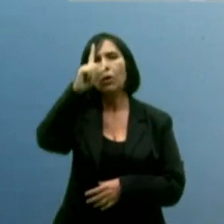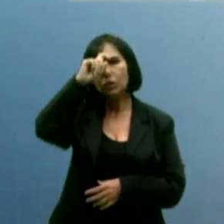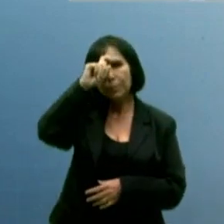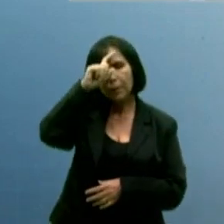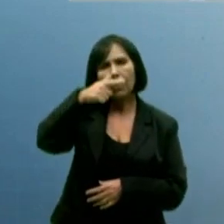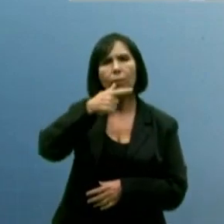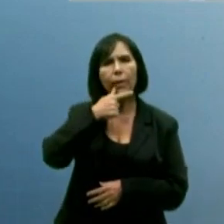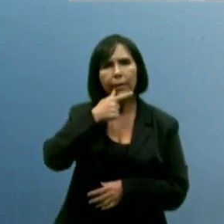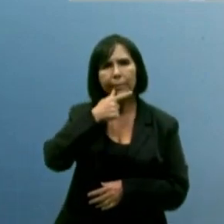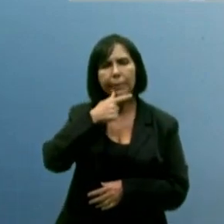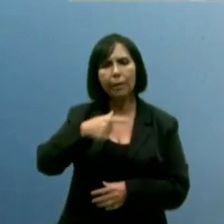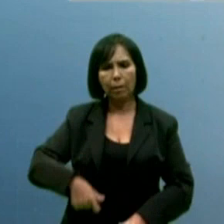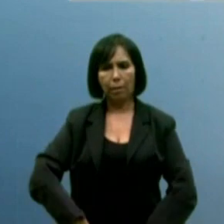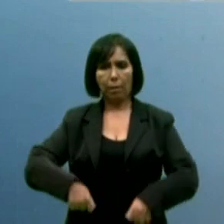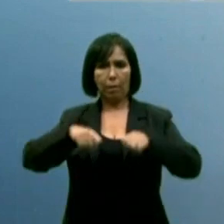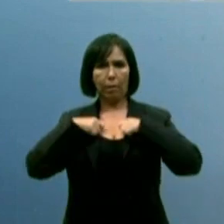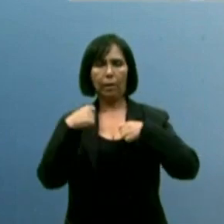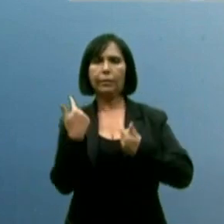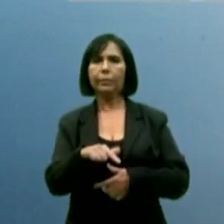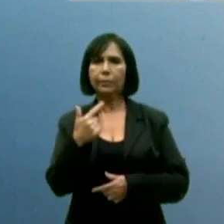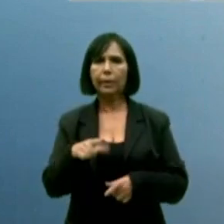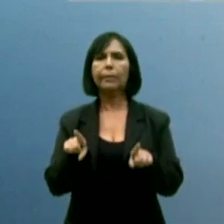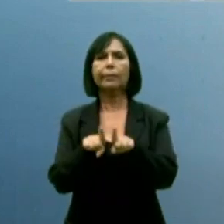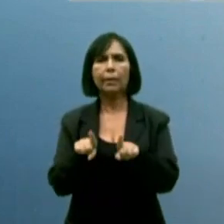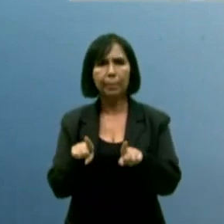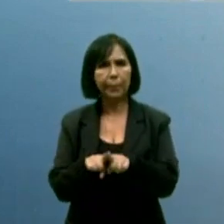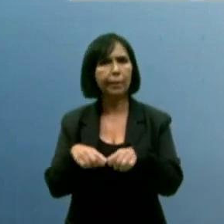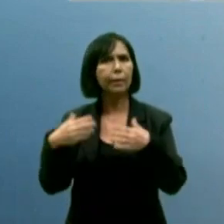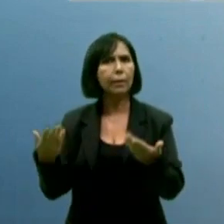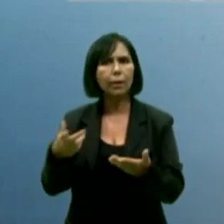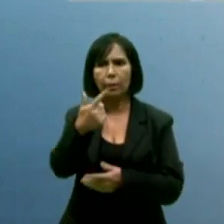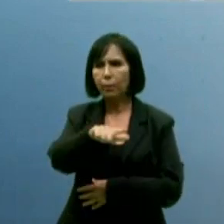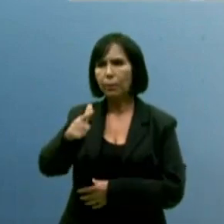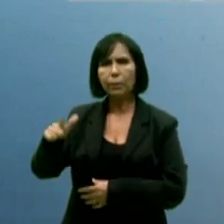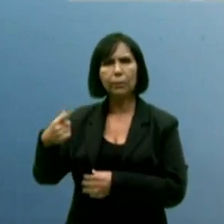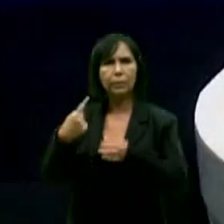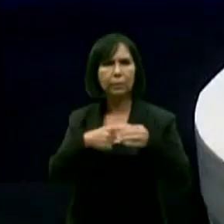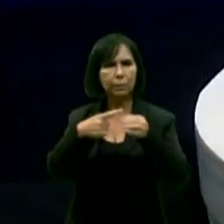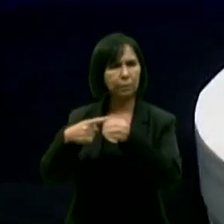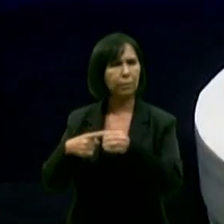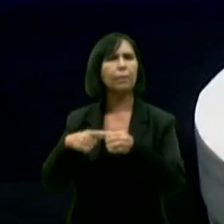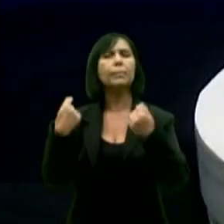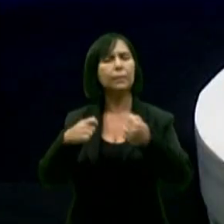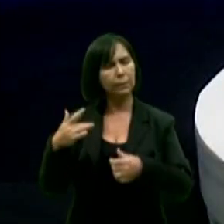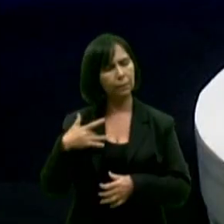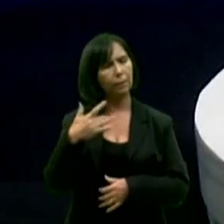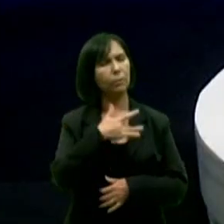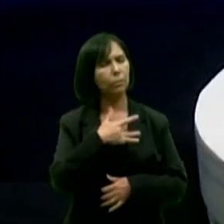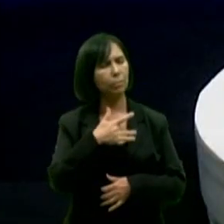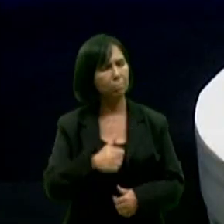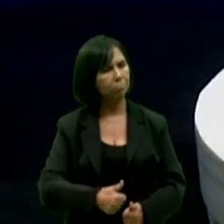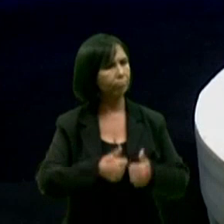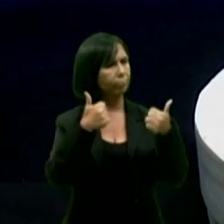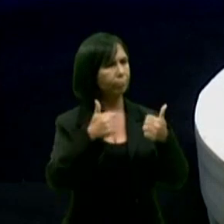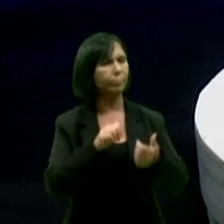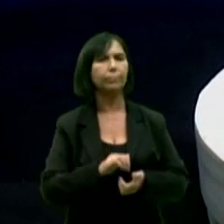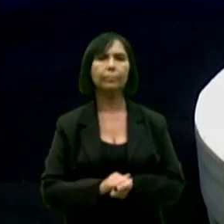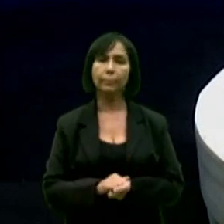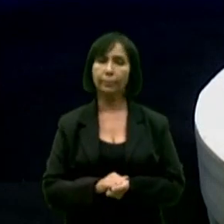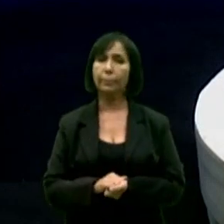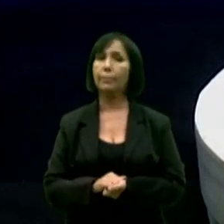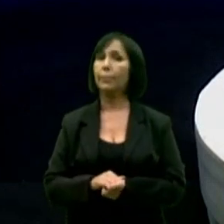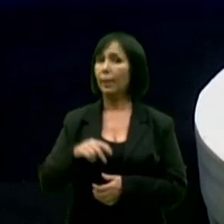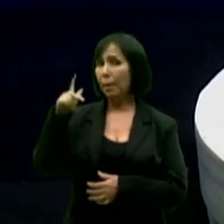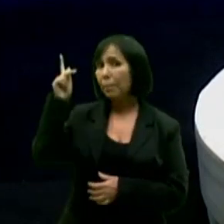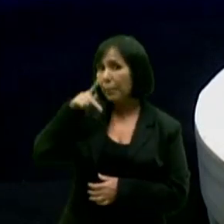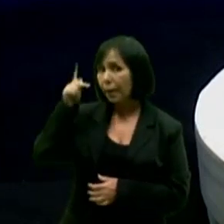Picuí, o tomógrafo passou oito meses encaixotado. Não está na hora de fazer uma saúde pública mais eficiente, João? A saúde